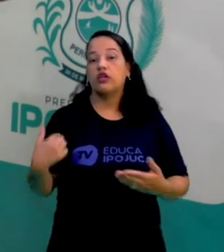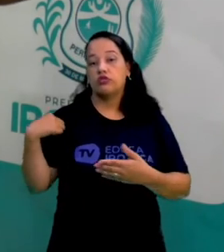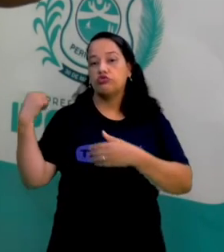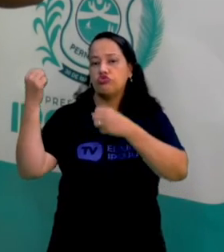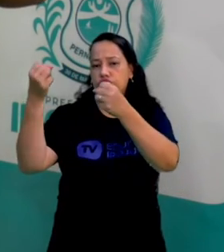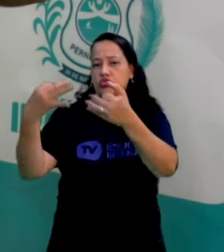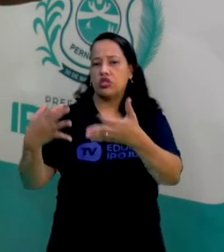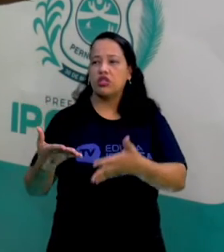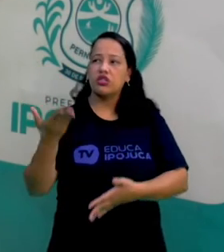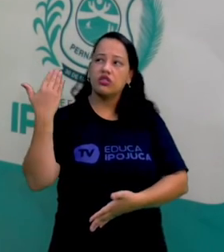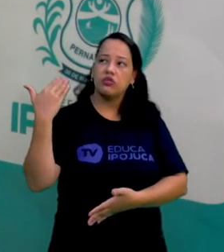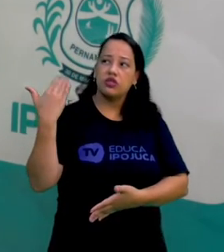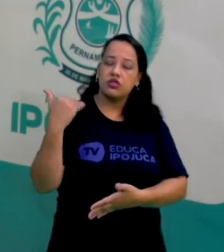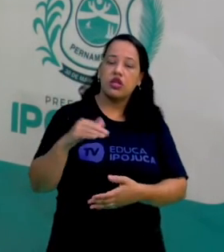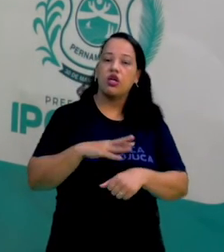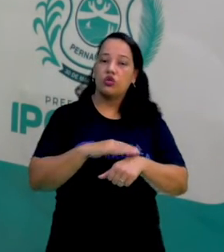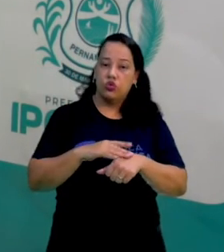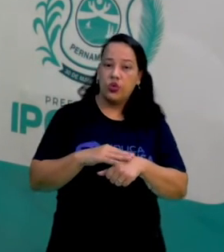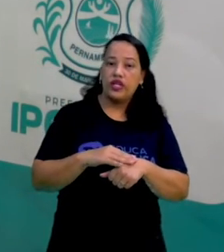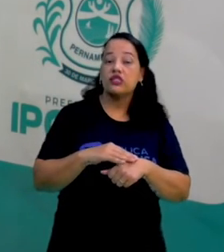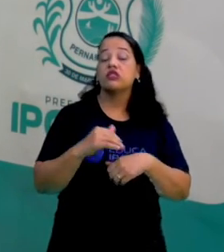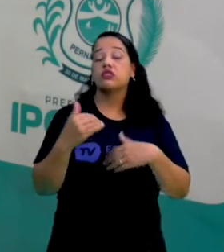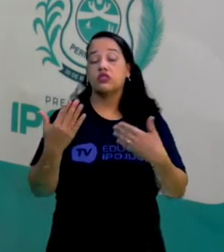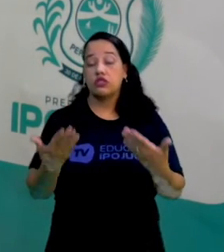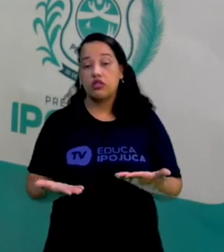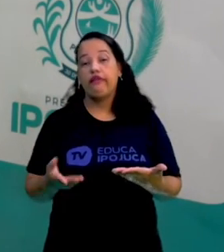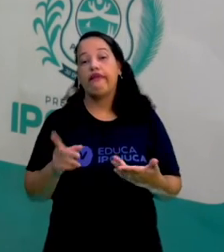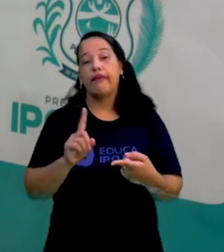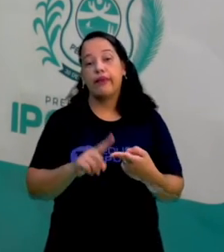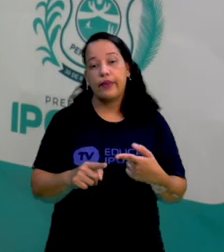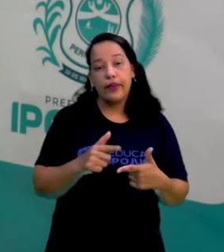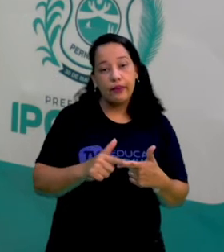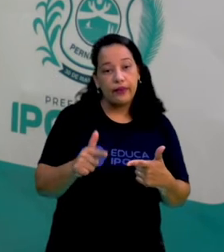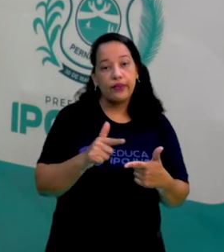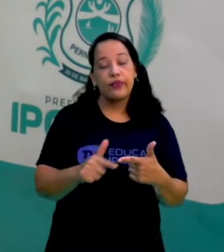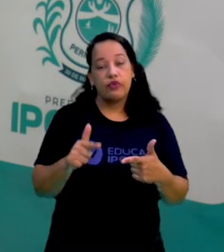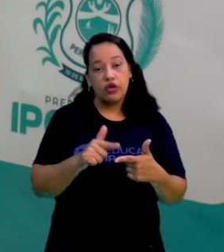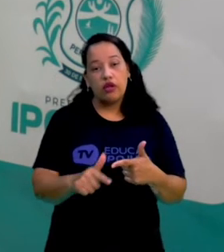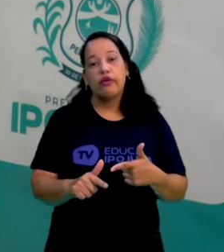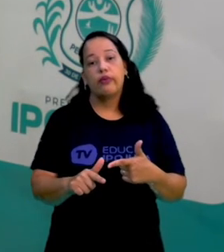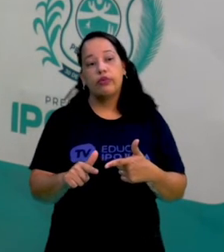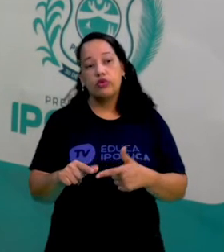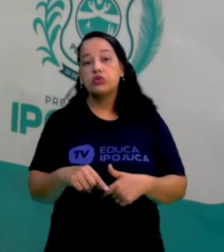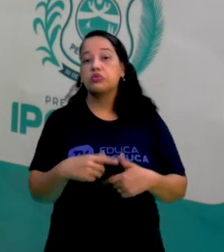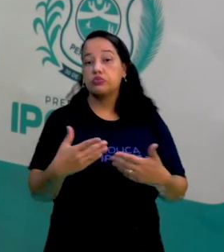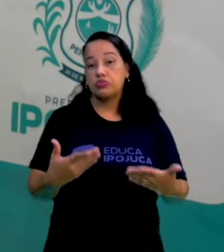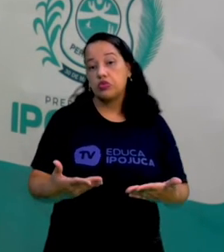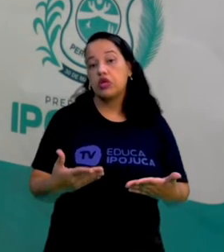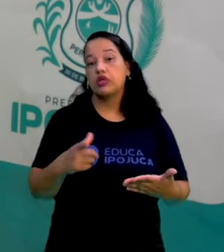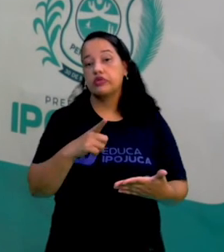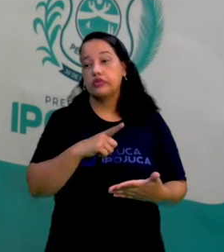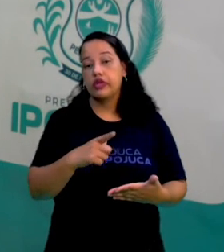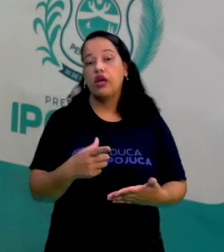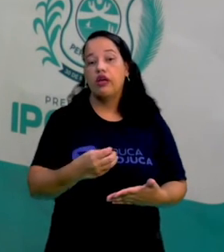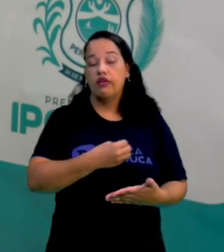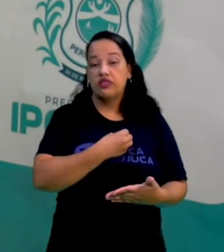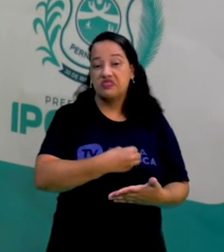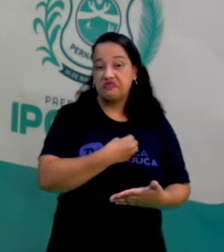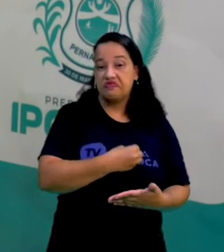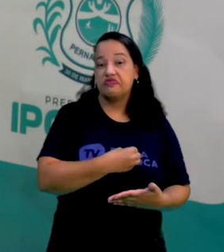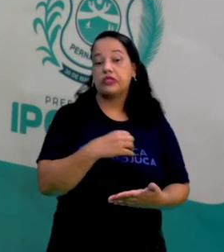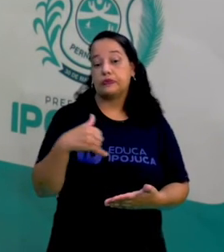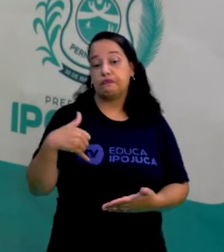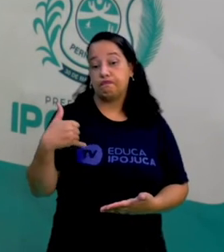atrás, a questão do Alzheimer e do Parkinson, né? São doenças muito comuns justamente na terceira idade,